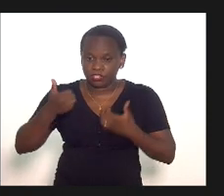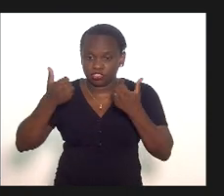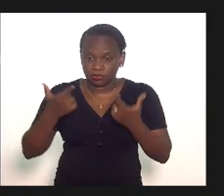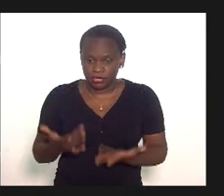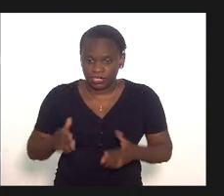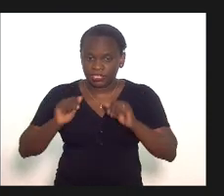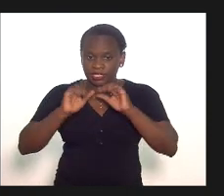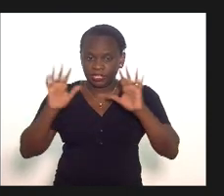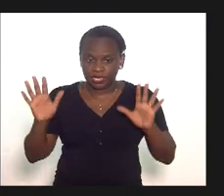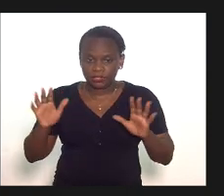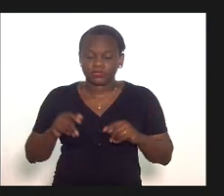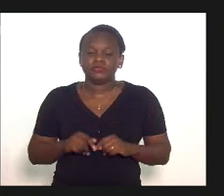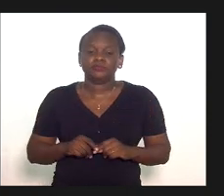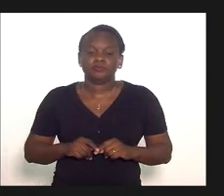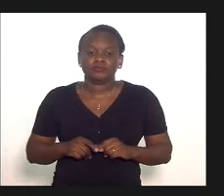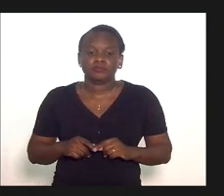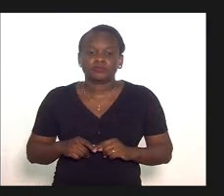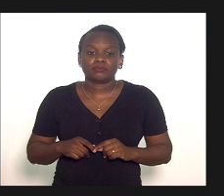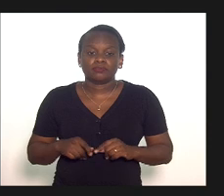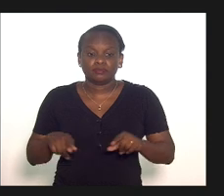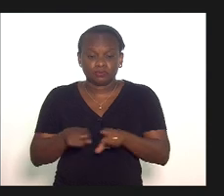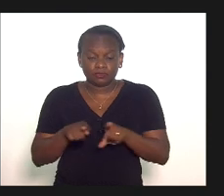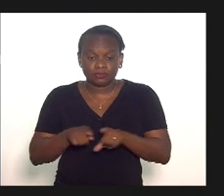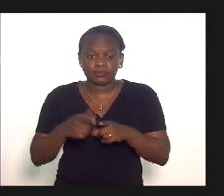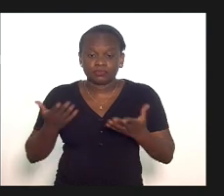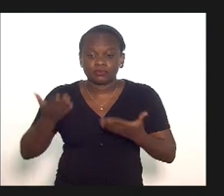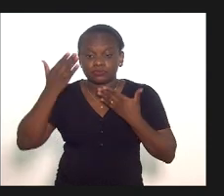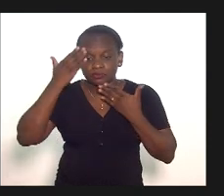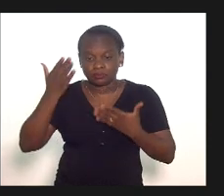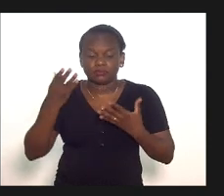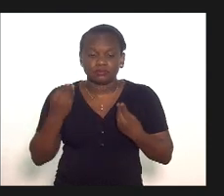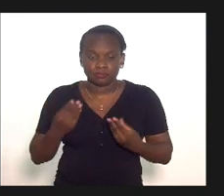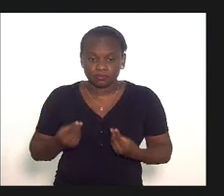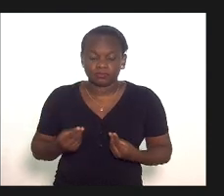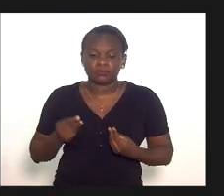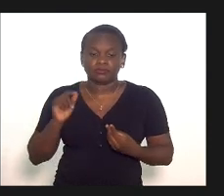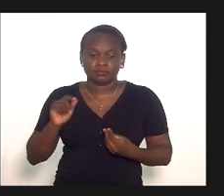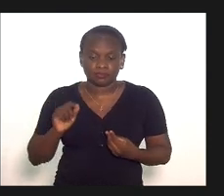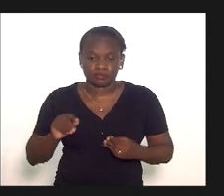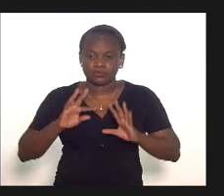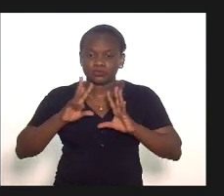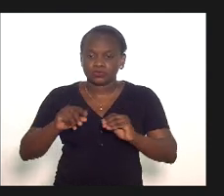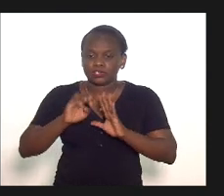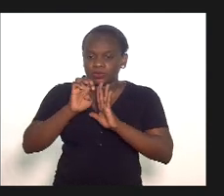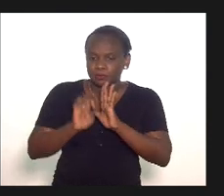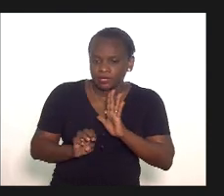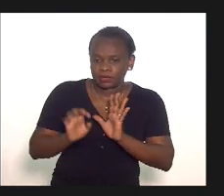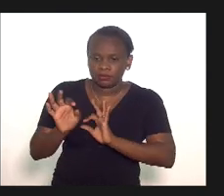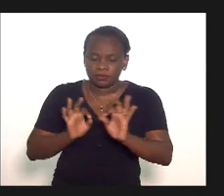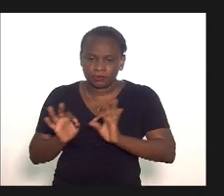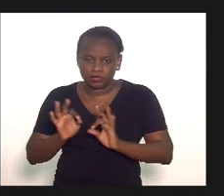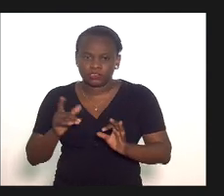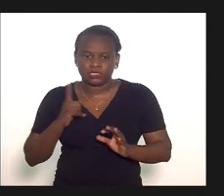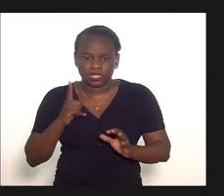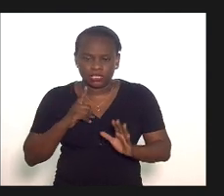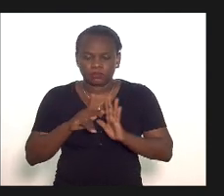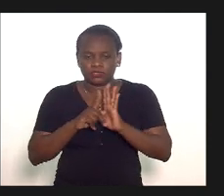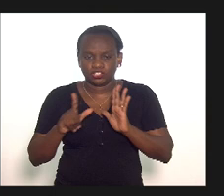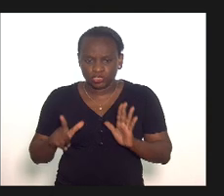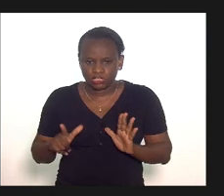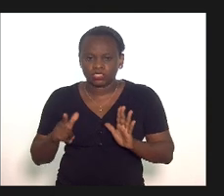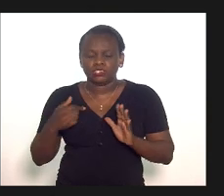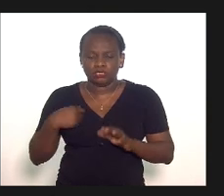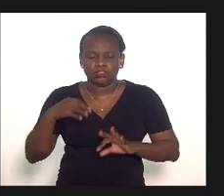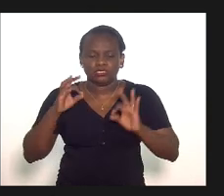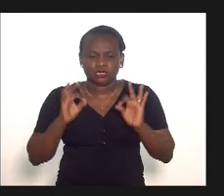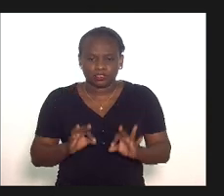eu queria deixar bem claro para todos gostaria de agradecer muito com relação a todas as emendas que foram dadas ao projeto eu tenho